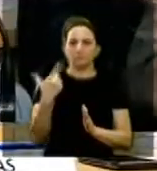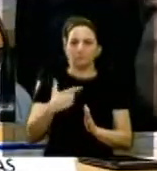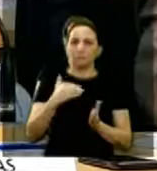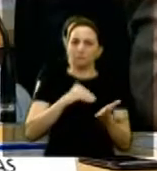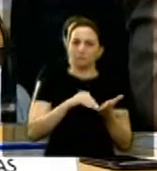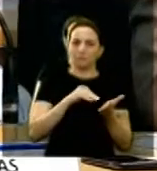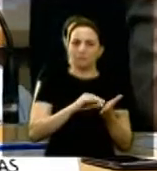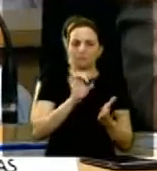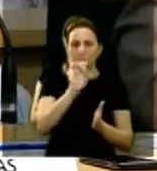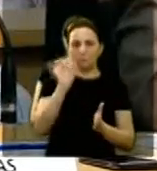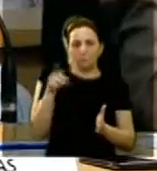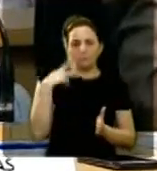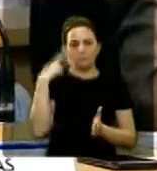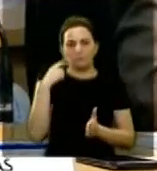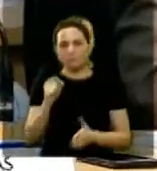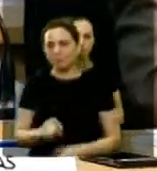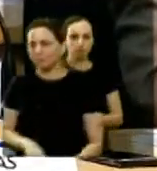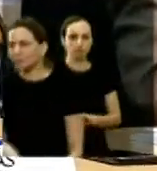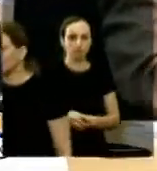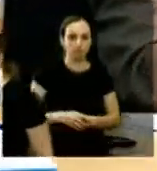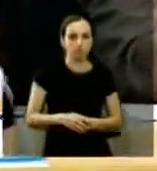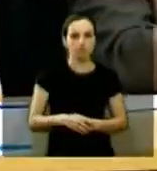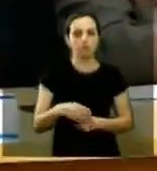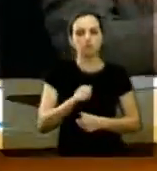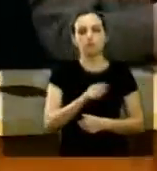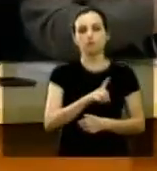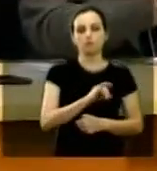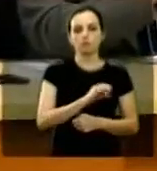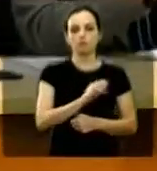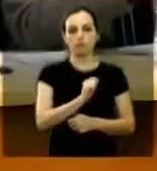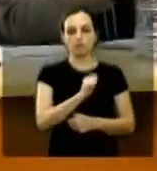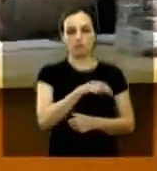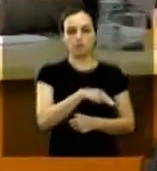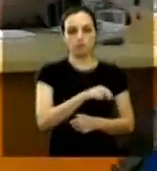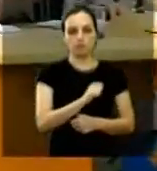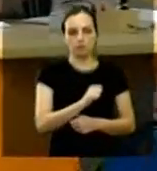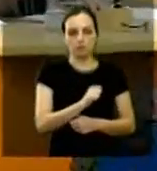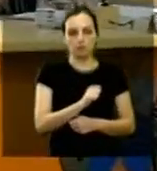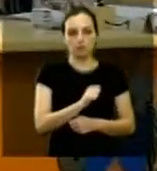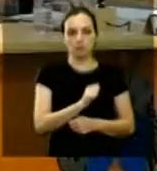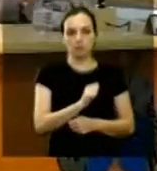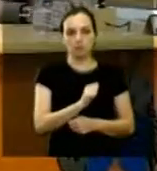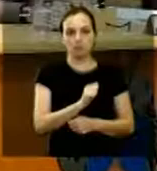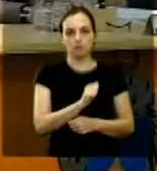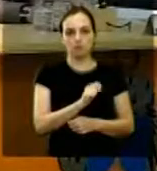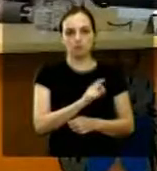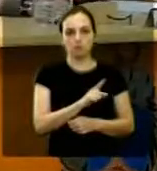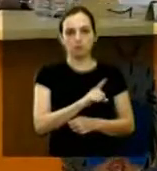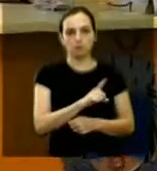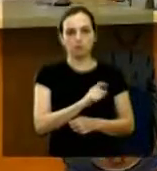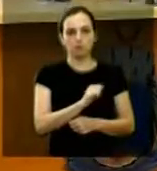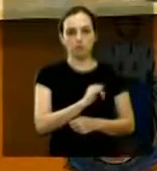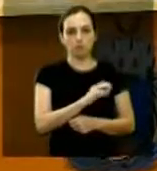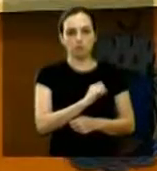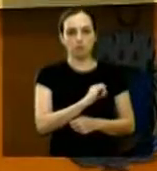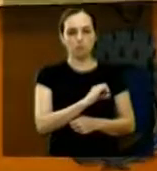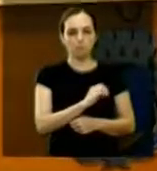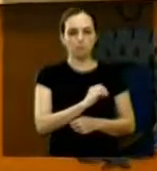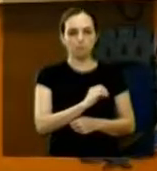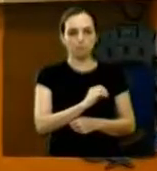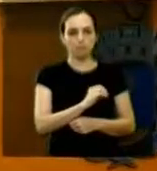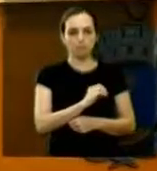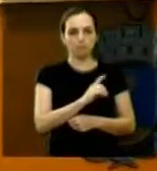secretário proceder a chamada regimental Adilson Vital presente Aluísio Brás presente